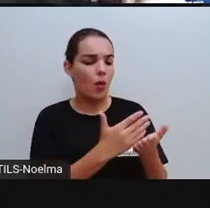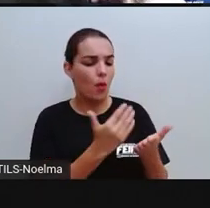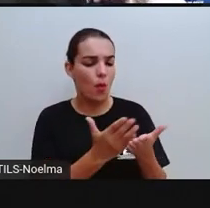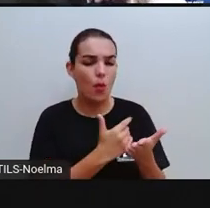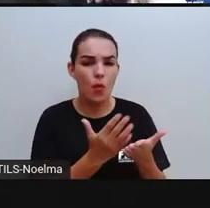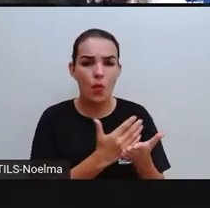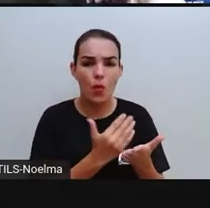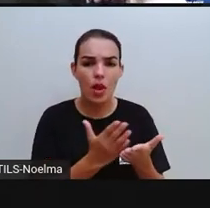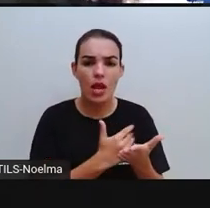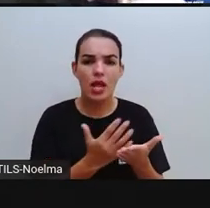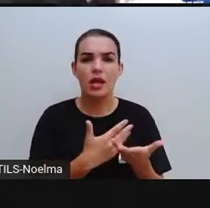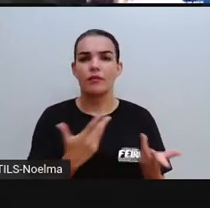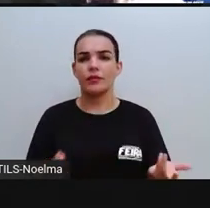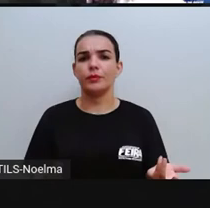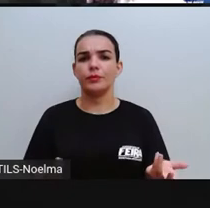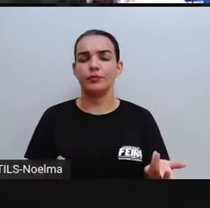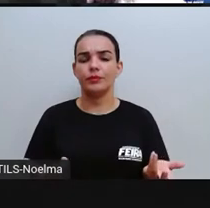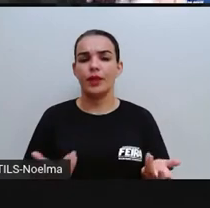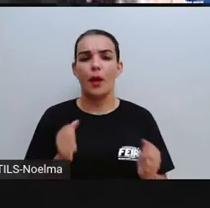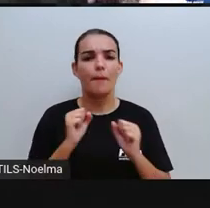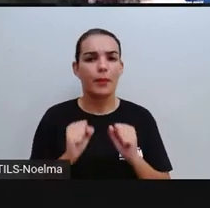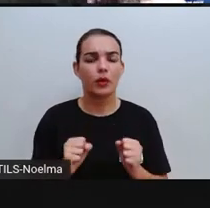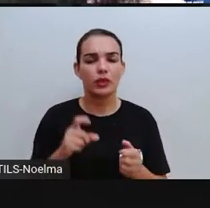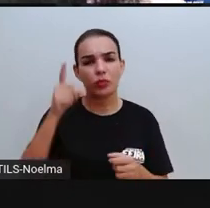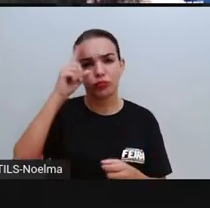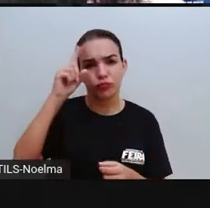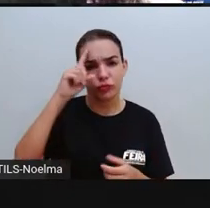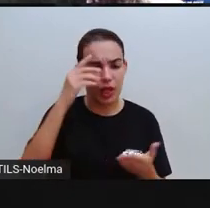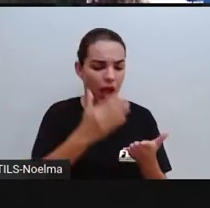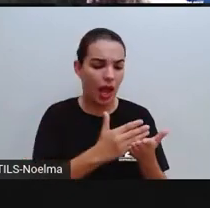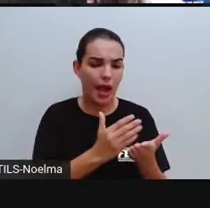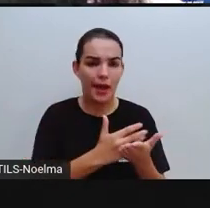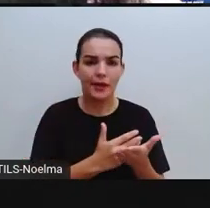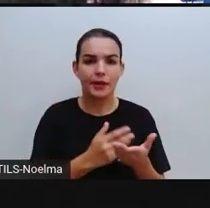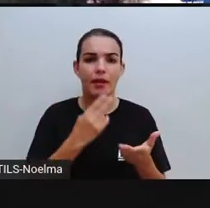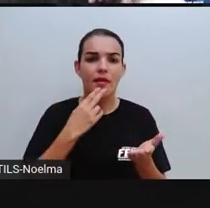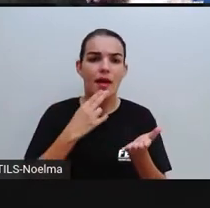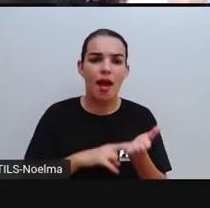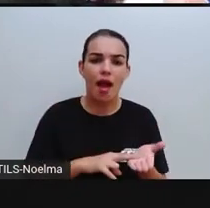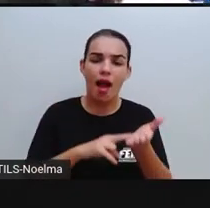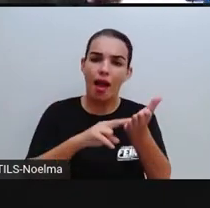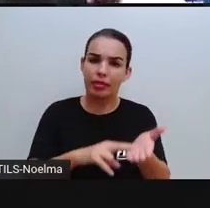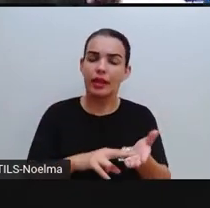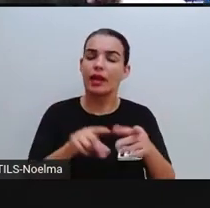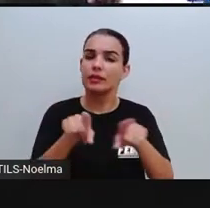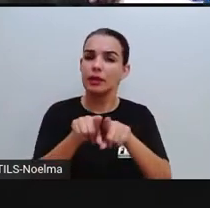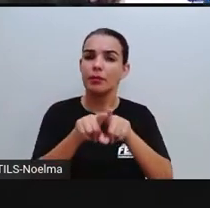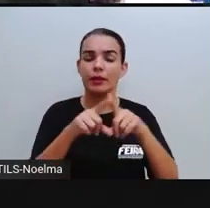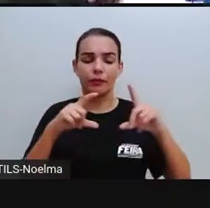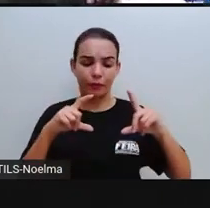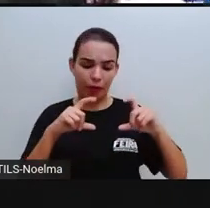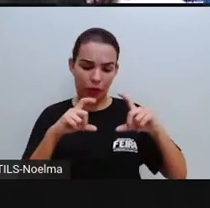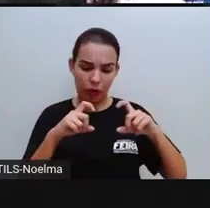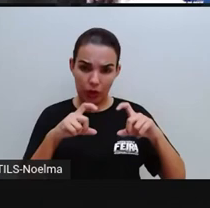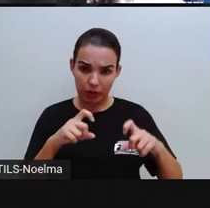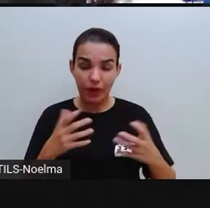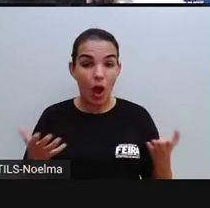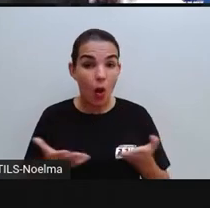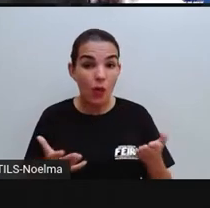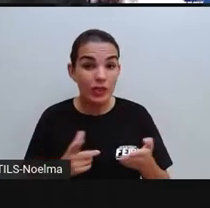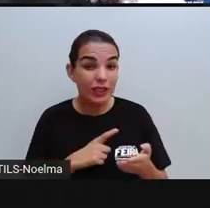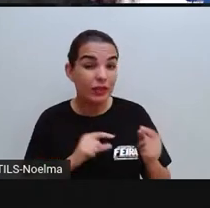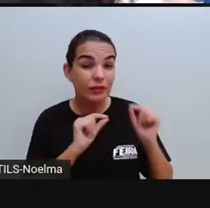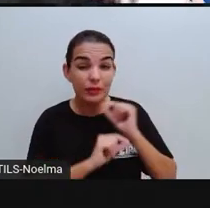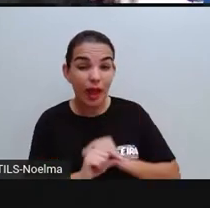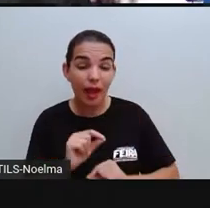pode ser um livro, um diário, cartas, fotografias, a Proje trouxe a fotografia,